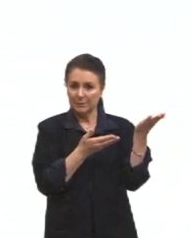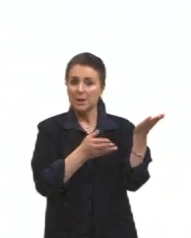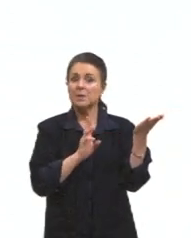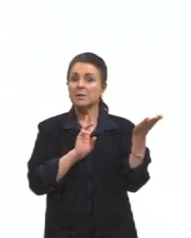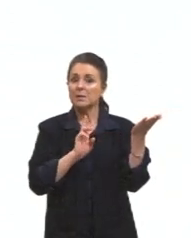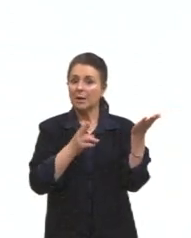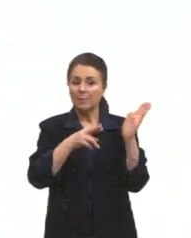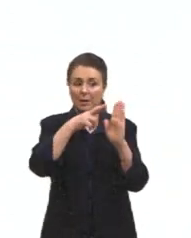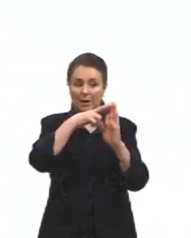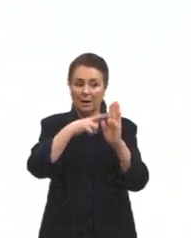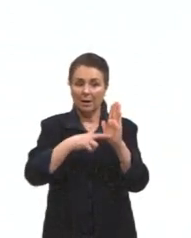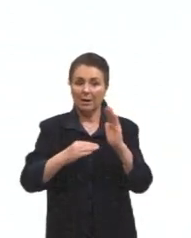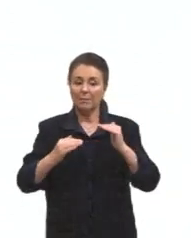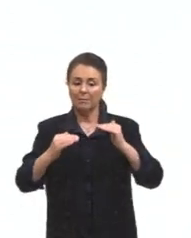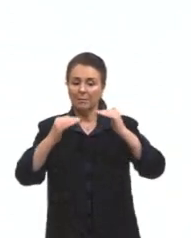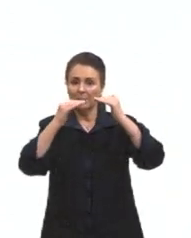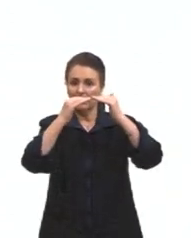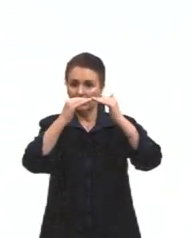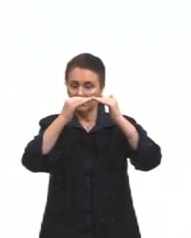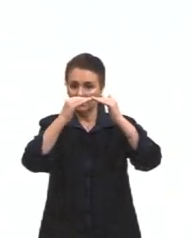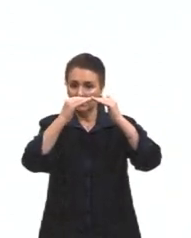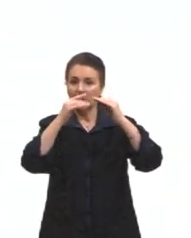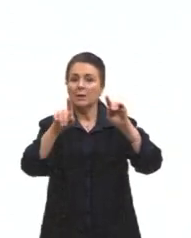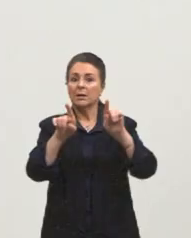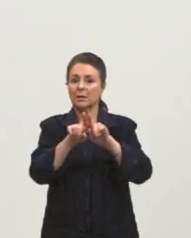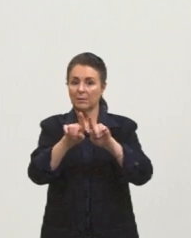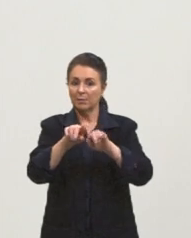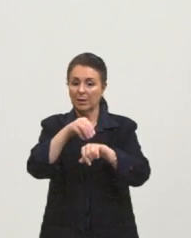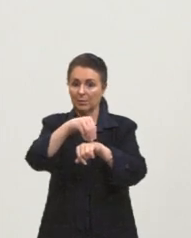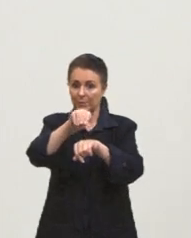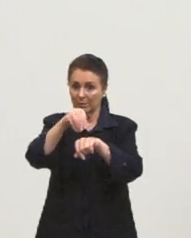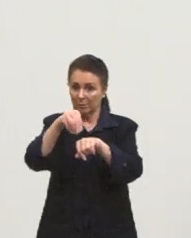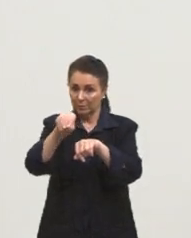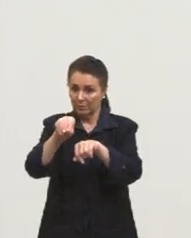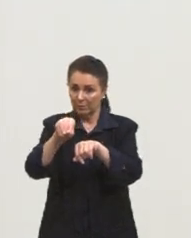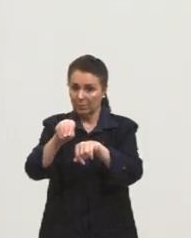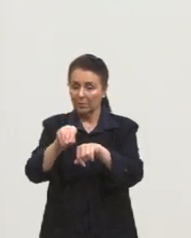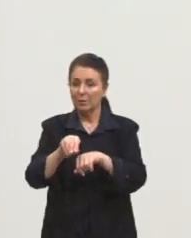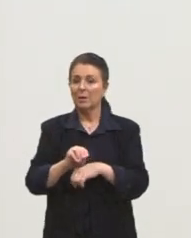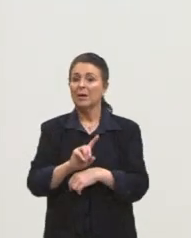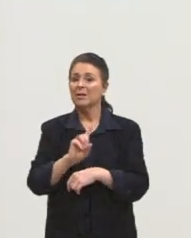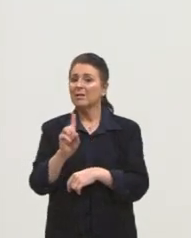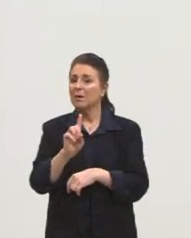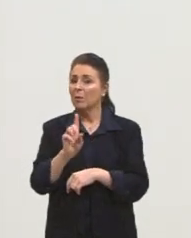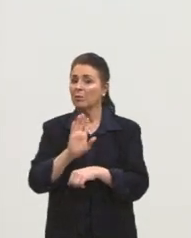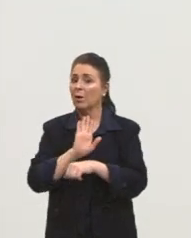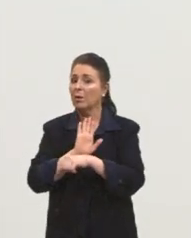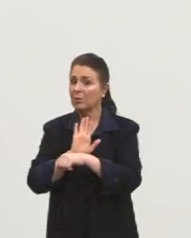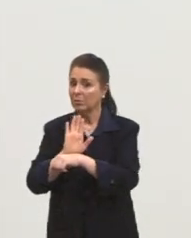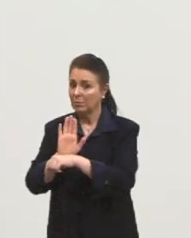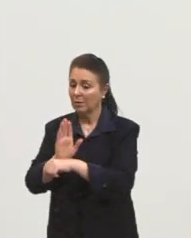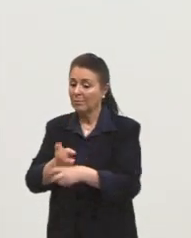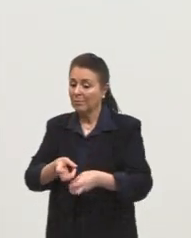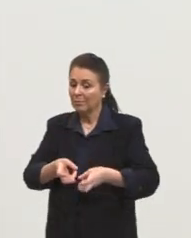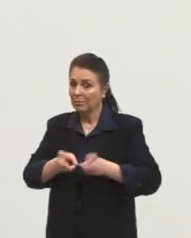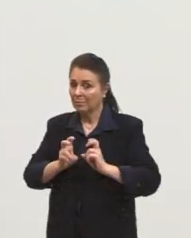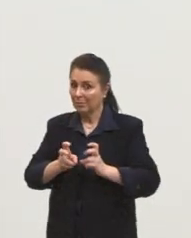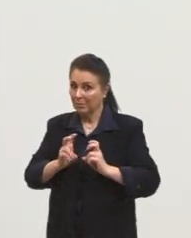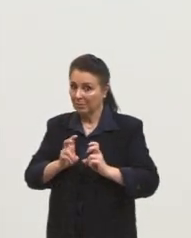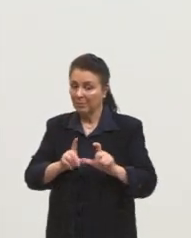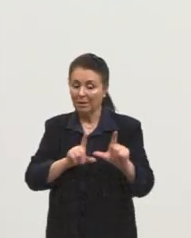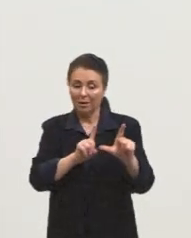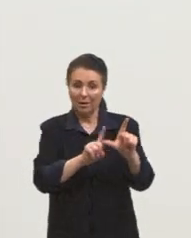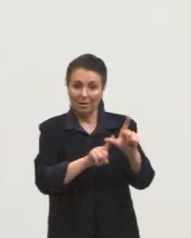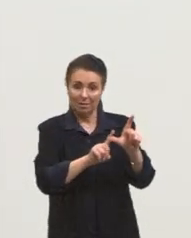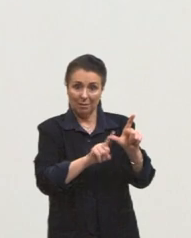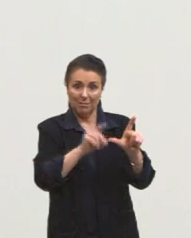ou valor padrão. Então, ainda tem uma indicaçãozinha para nós ali. Então, não só te ajuda a perceber a grafia correta